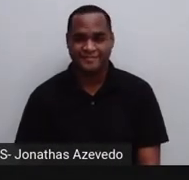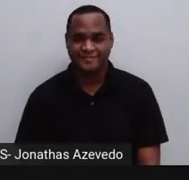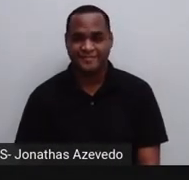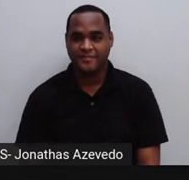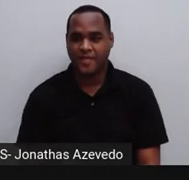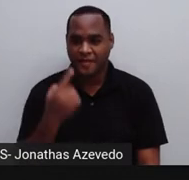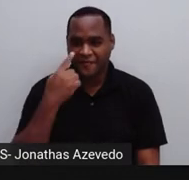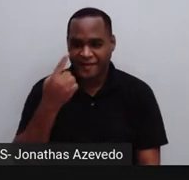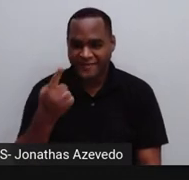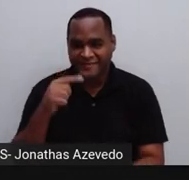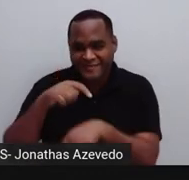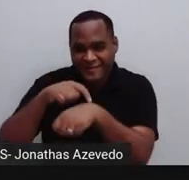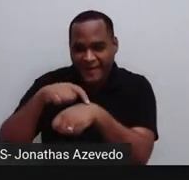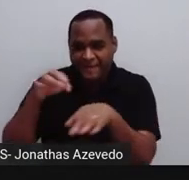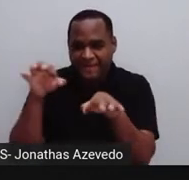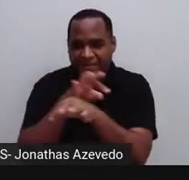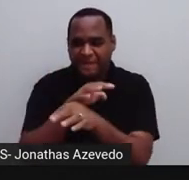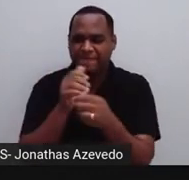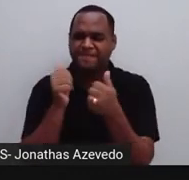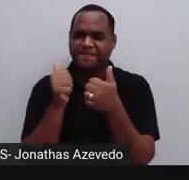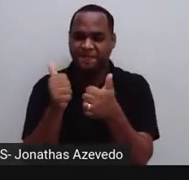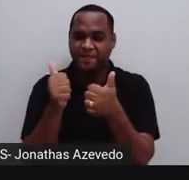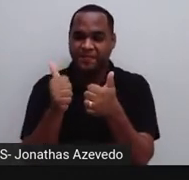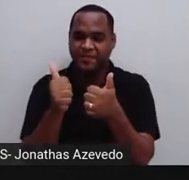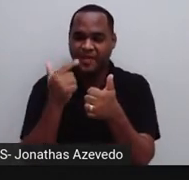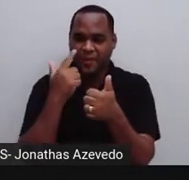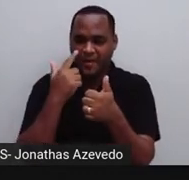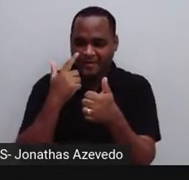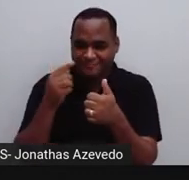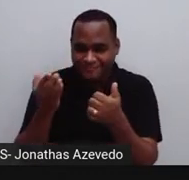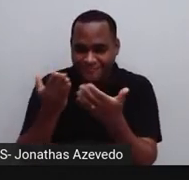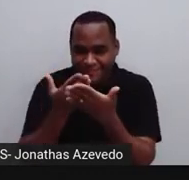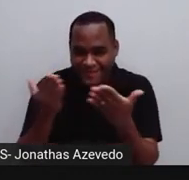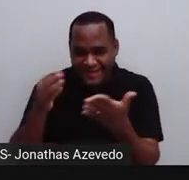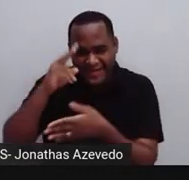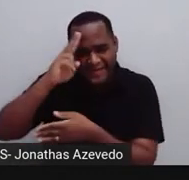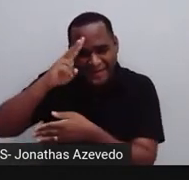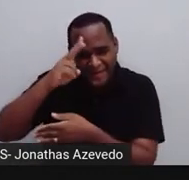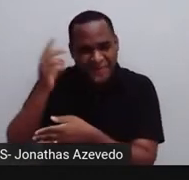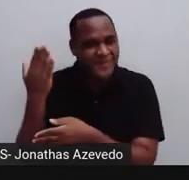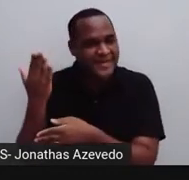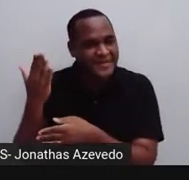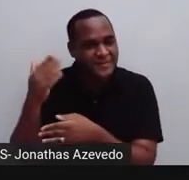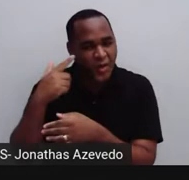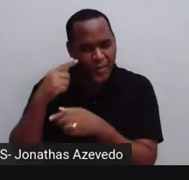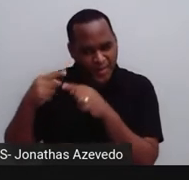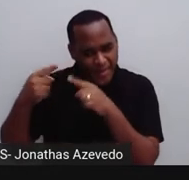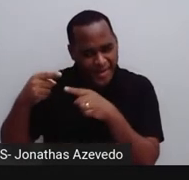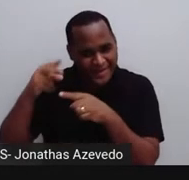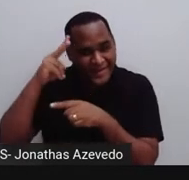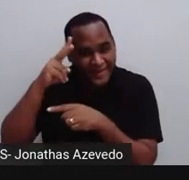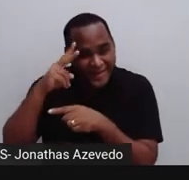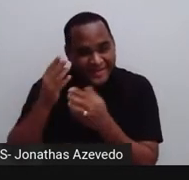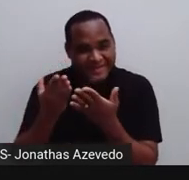Prontinho, é isso aí vamos fazer o suspensezinho você lembra que a gente fazia isso de vez em quando? Olha só